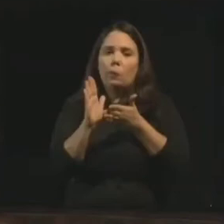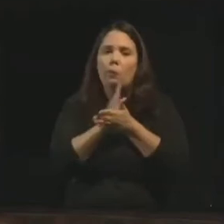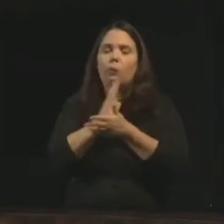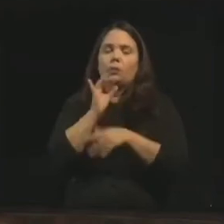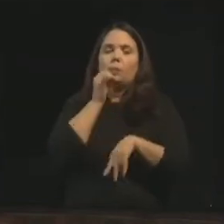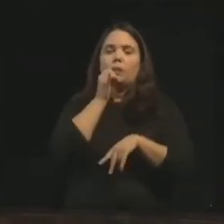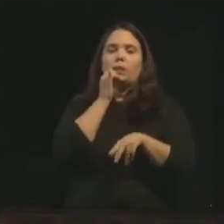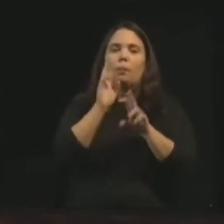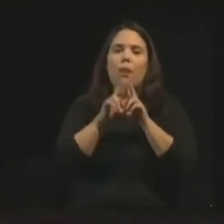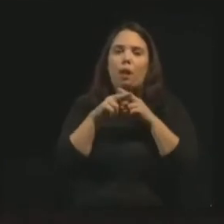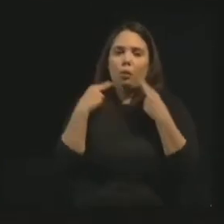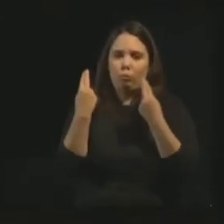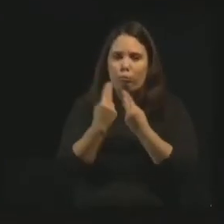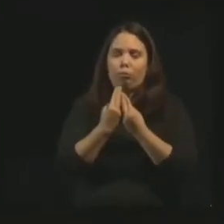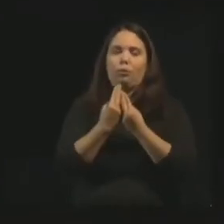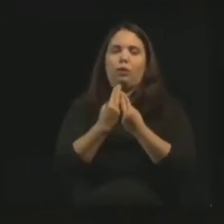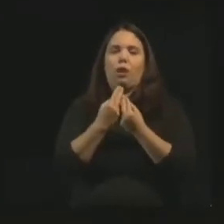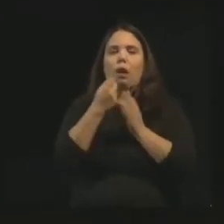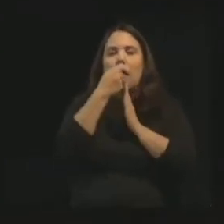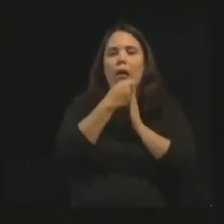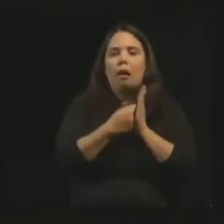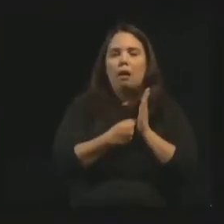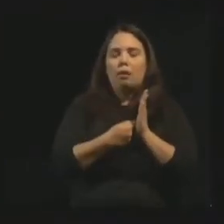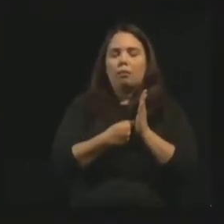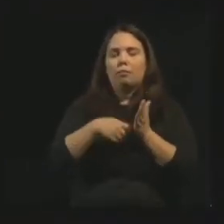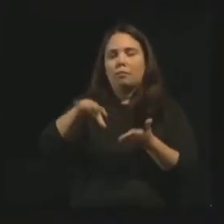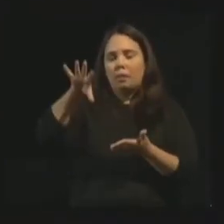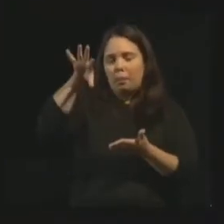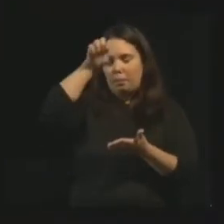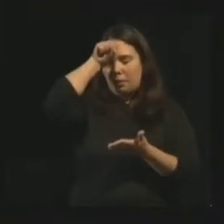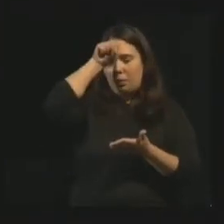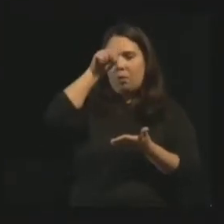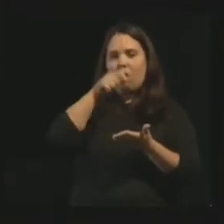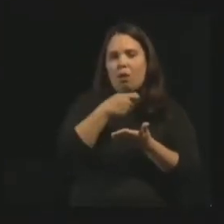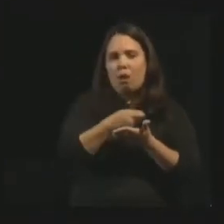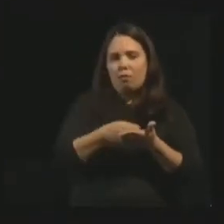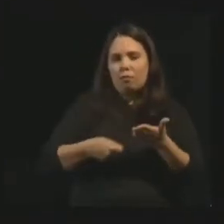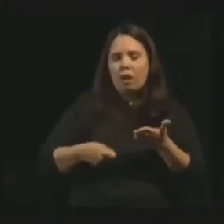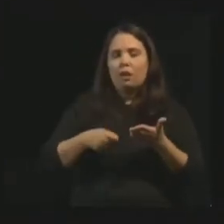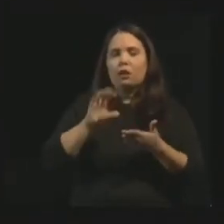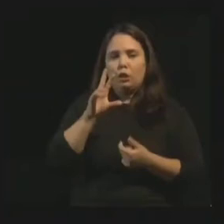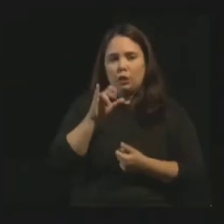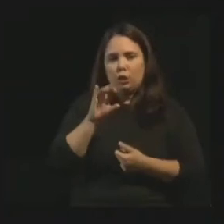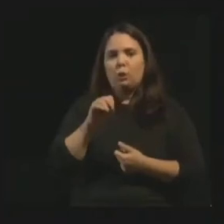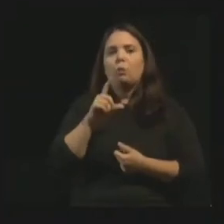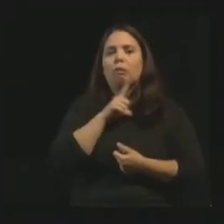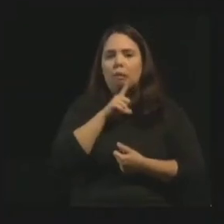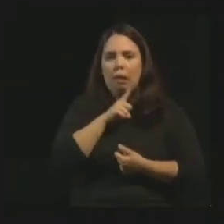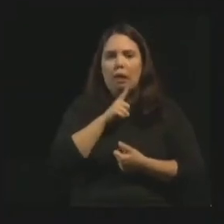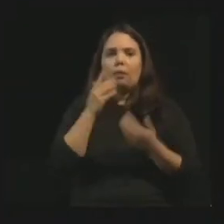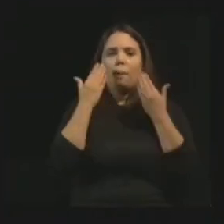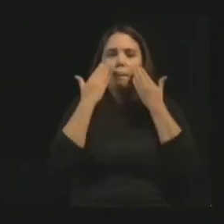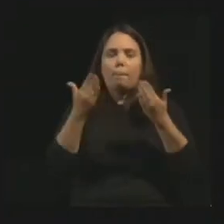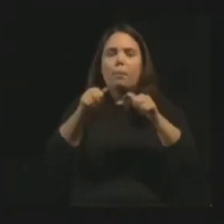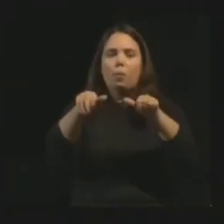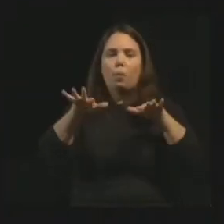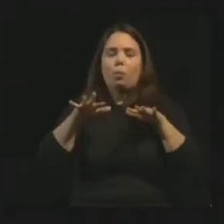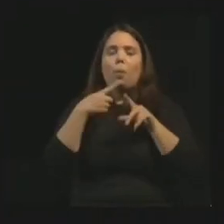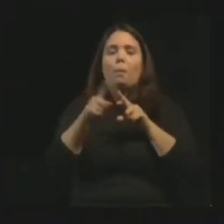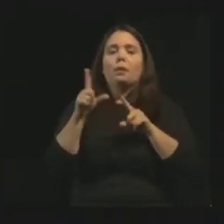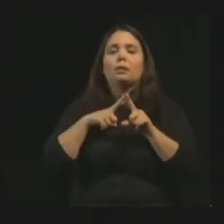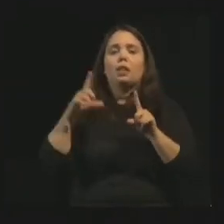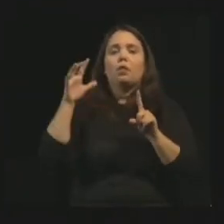reuniões de cartas consoladoras do nosso Chico eram públicas, não é verdade? Mas sabemos que existe a influência do